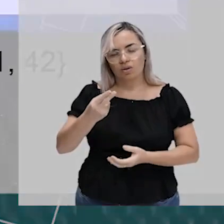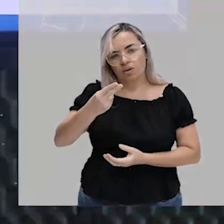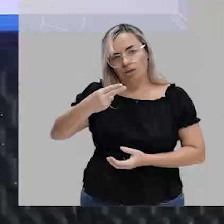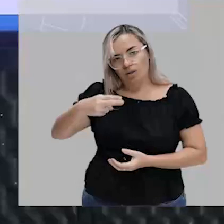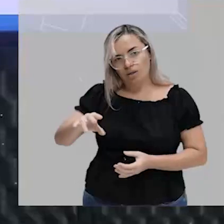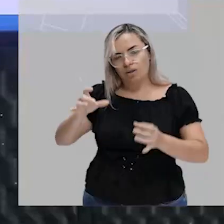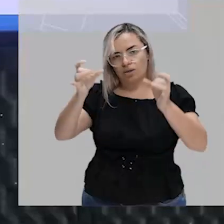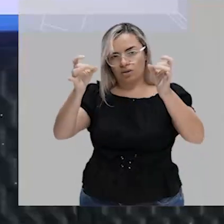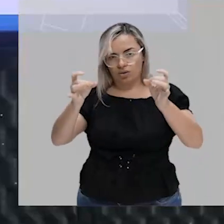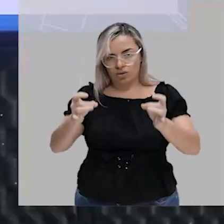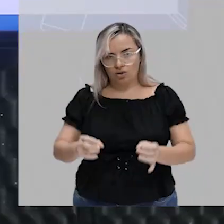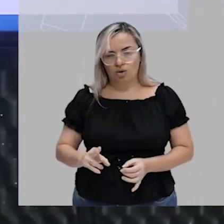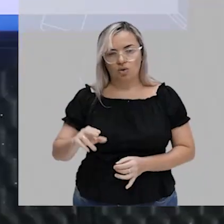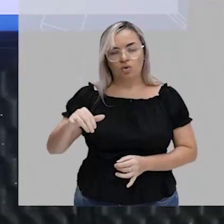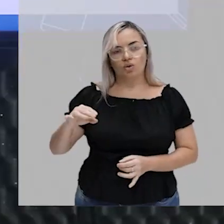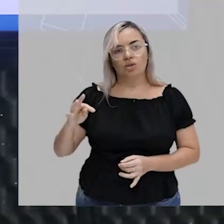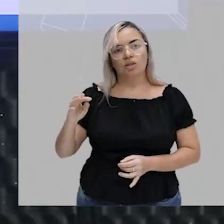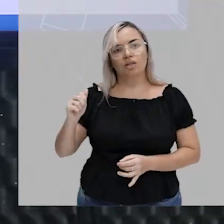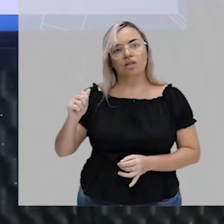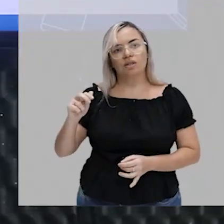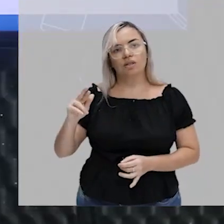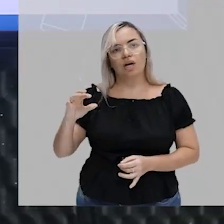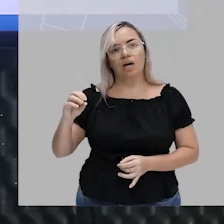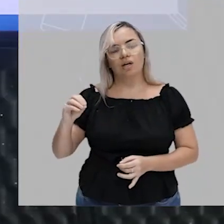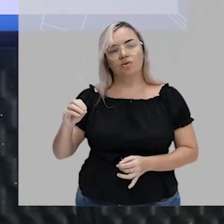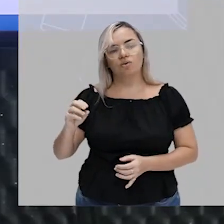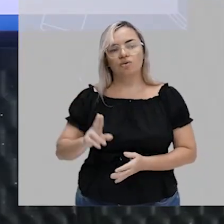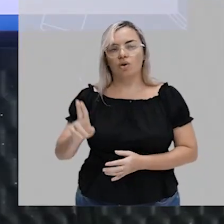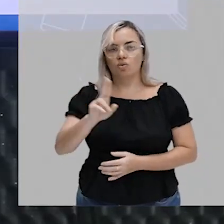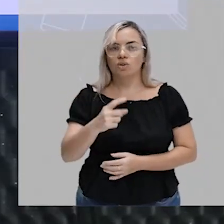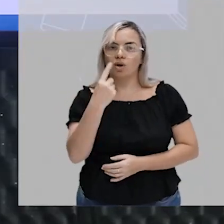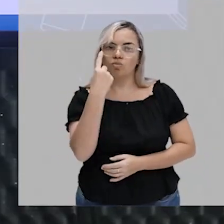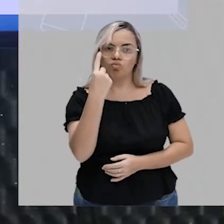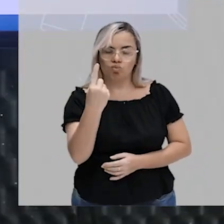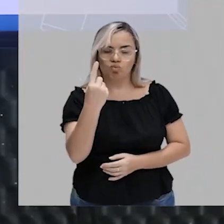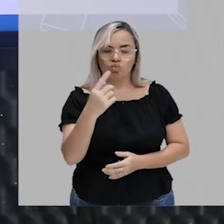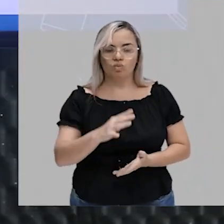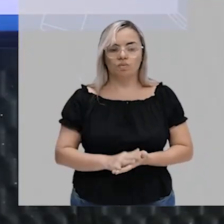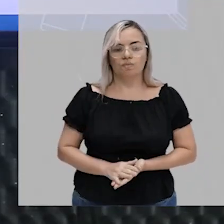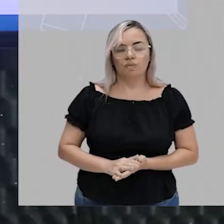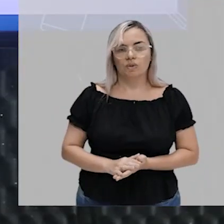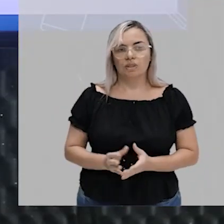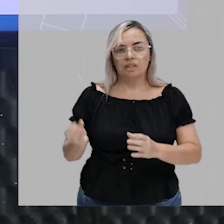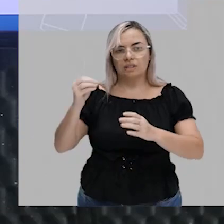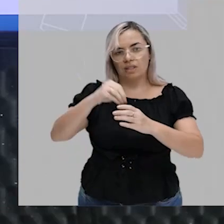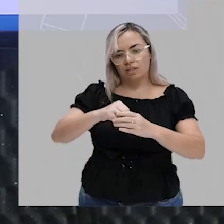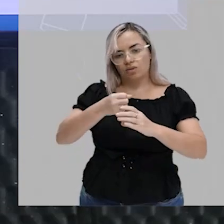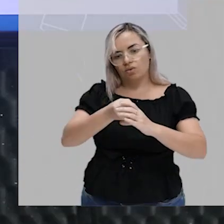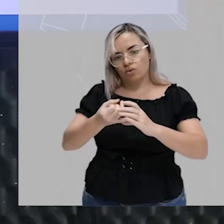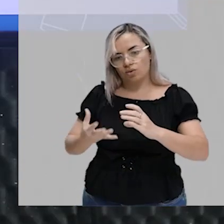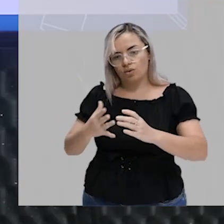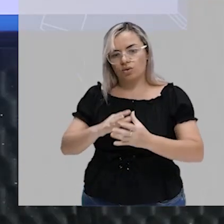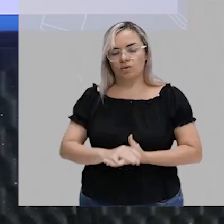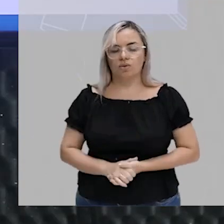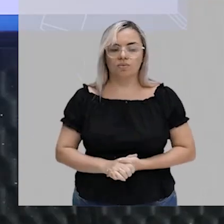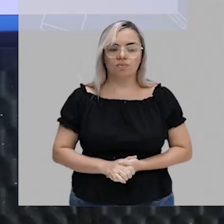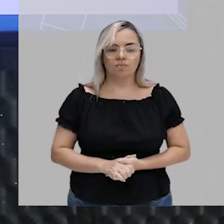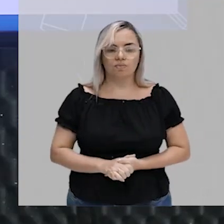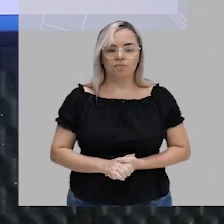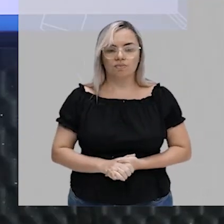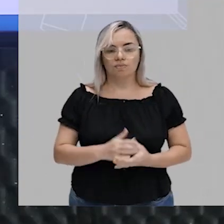Conjunto unitário. A gente vai ver mais lá na frente. Conjunto D. Conjunto das frações com